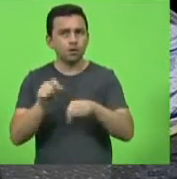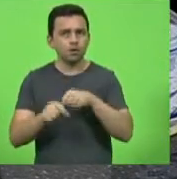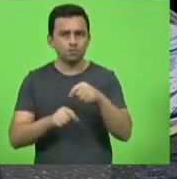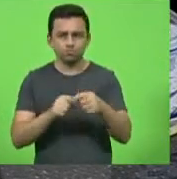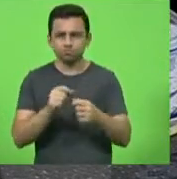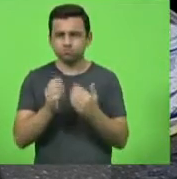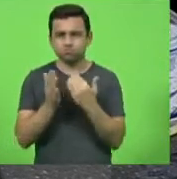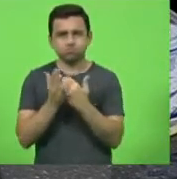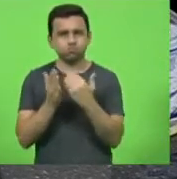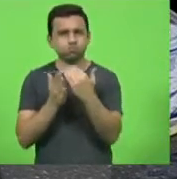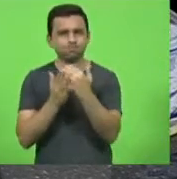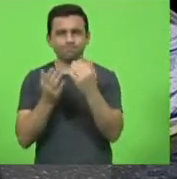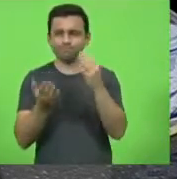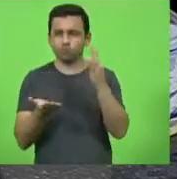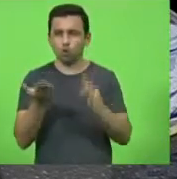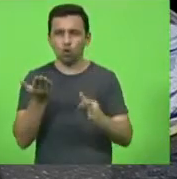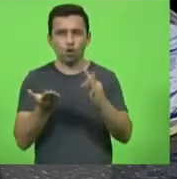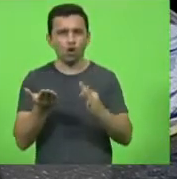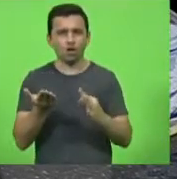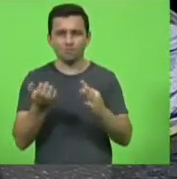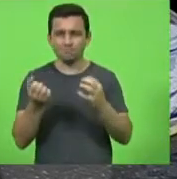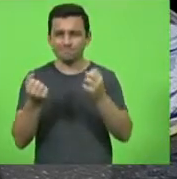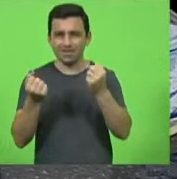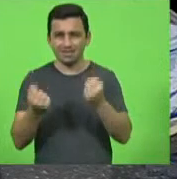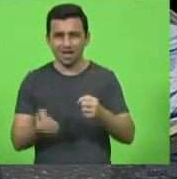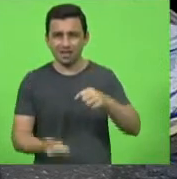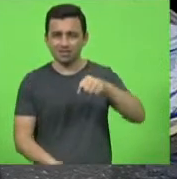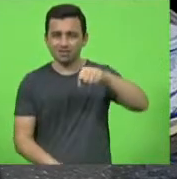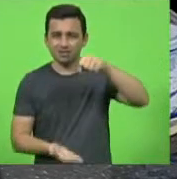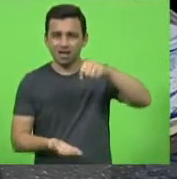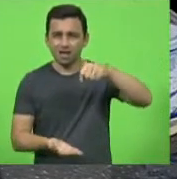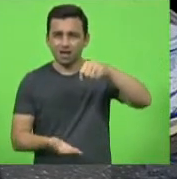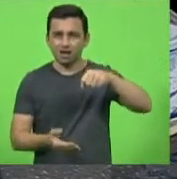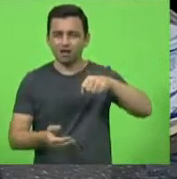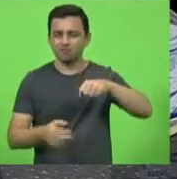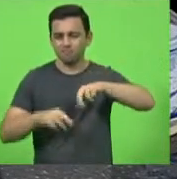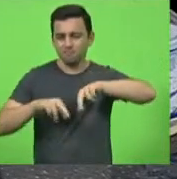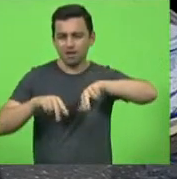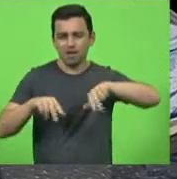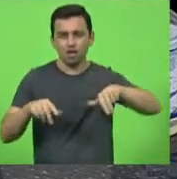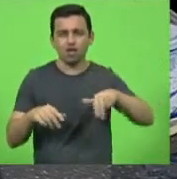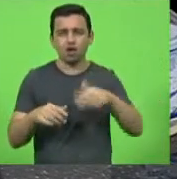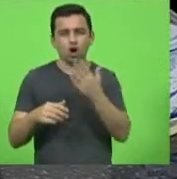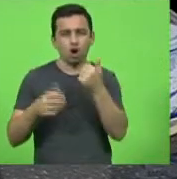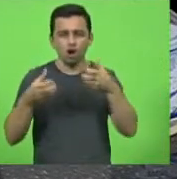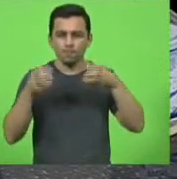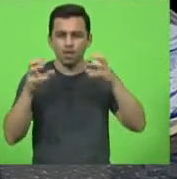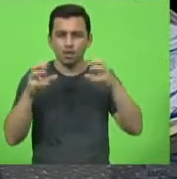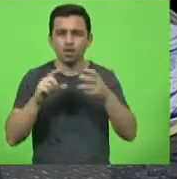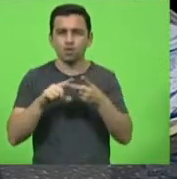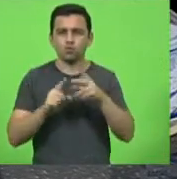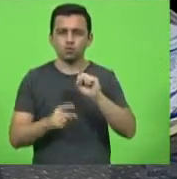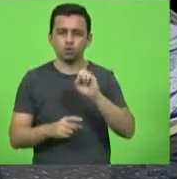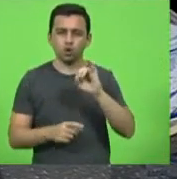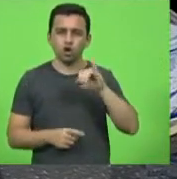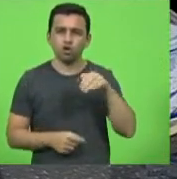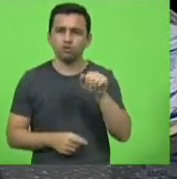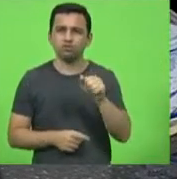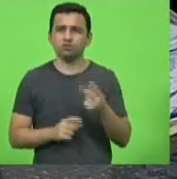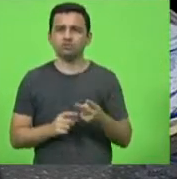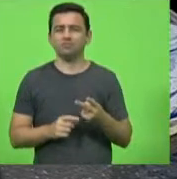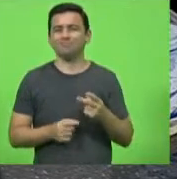toneladas de cereais de grãos de milho de soja que abastece